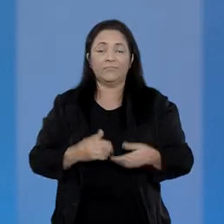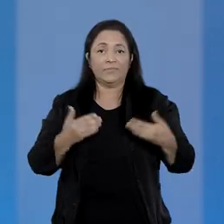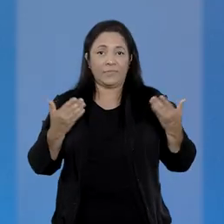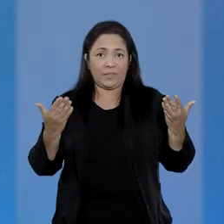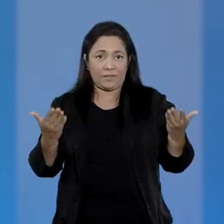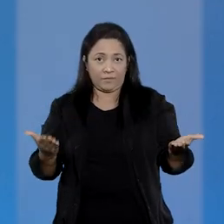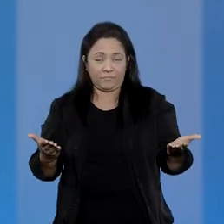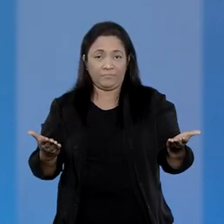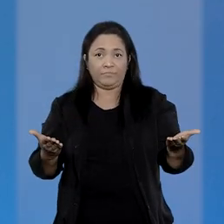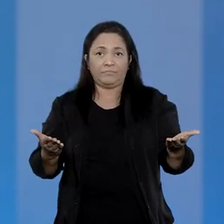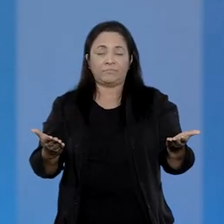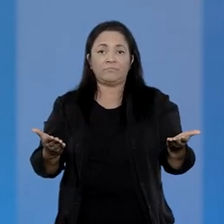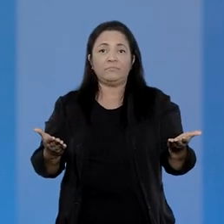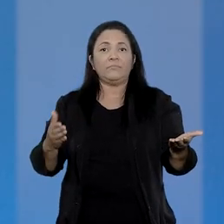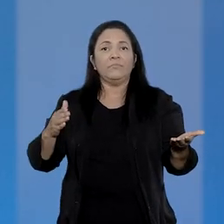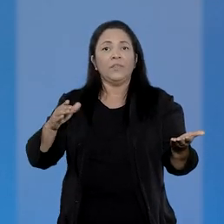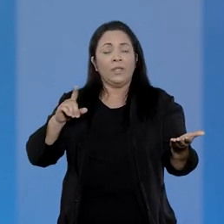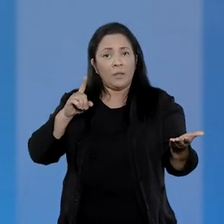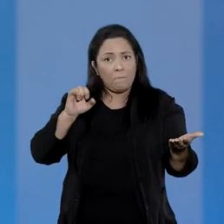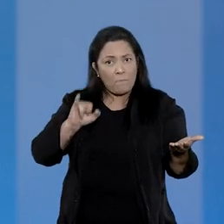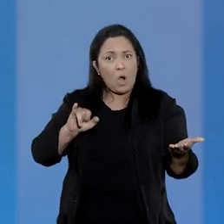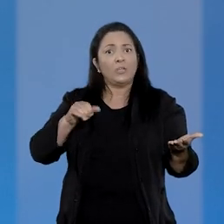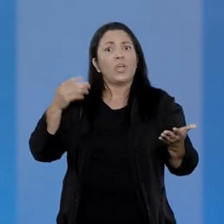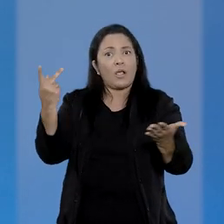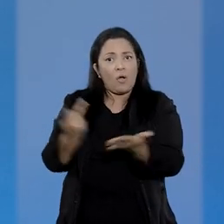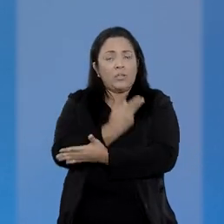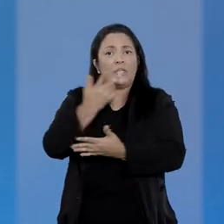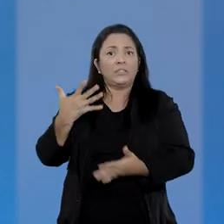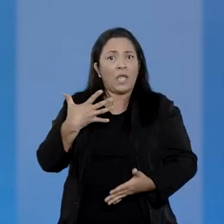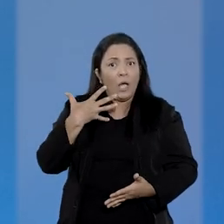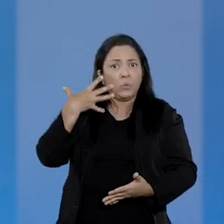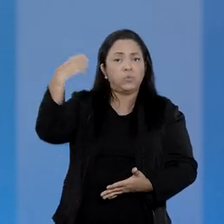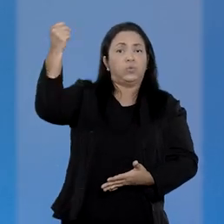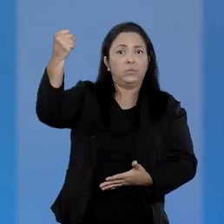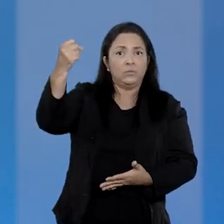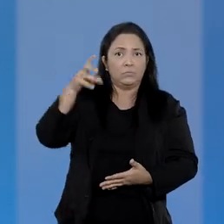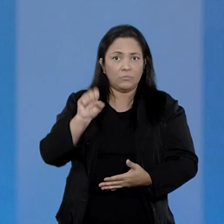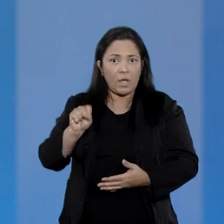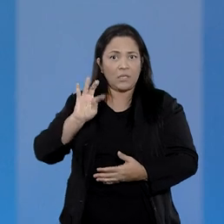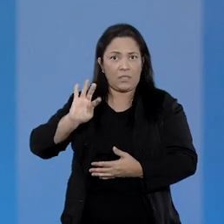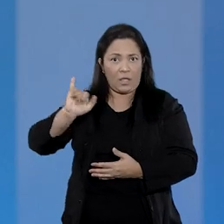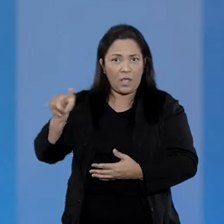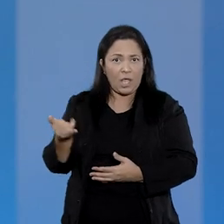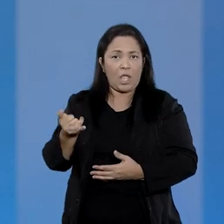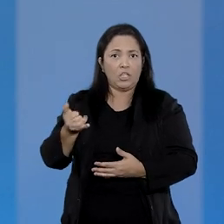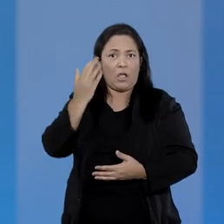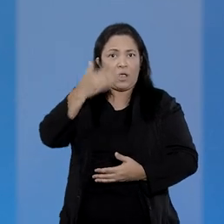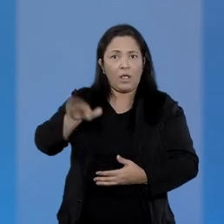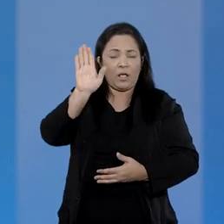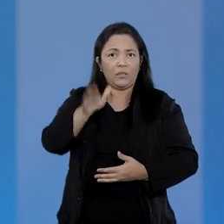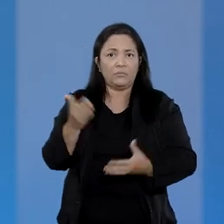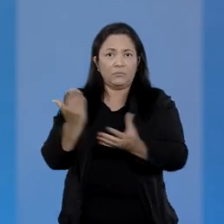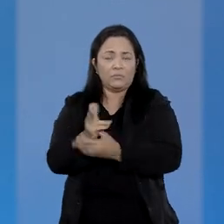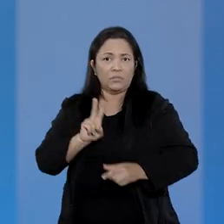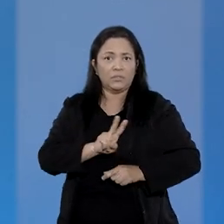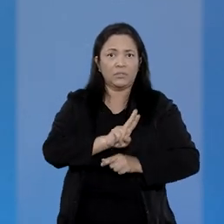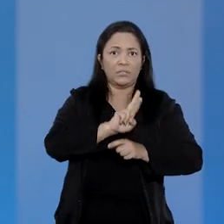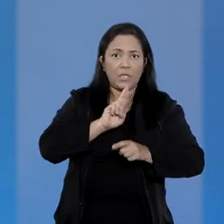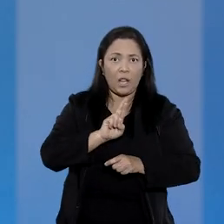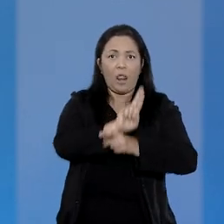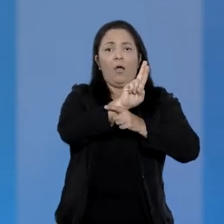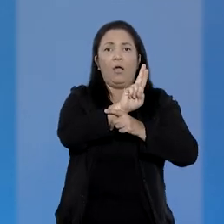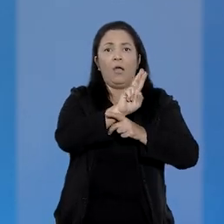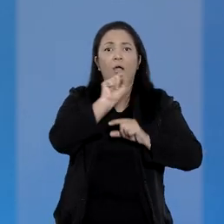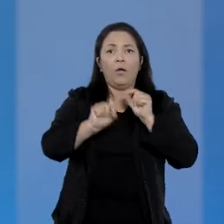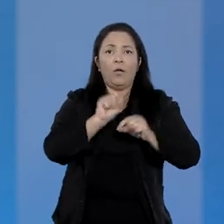Por considerar presente o risco de apagão, o Superior Tribunal de Justiça afastou o liminar que impedia a